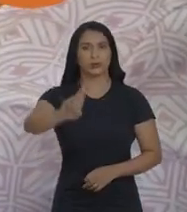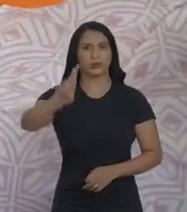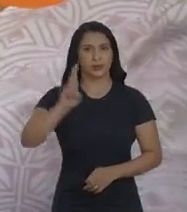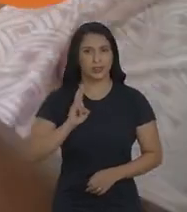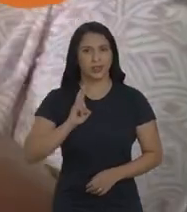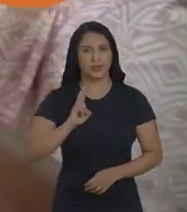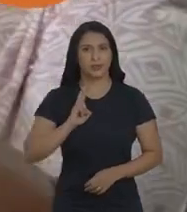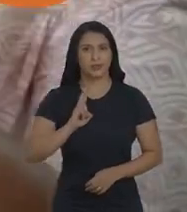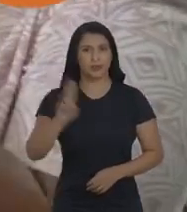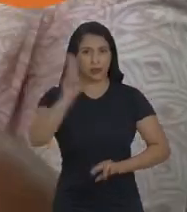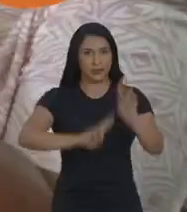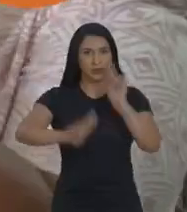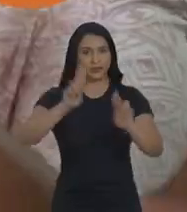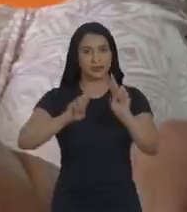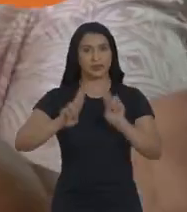Rodrigo Hollenbeck!